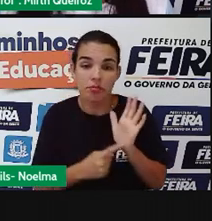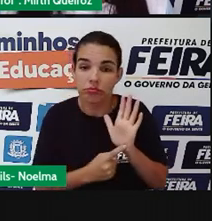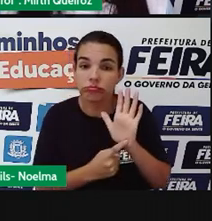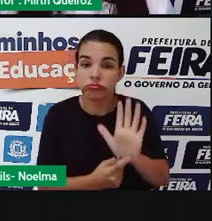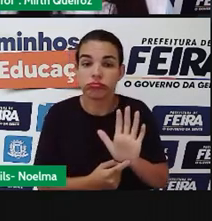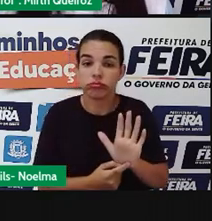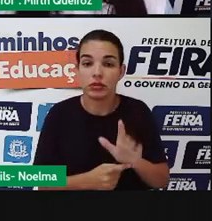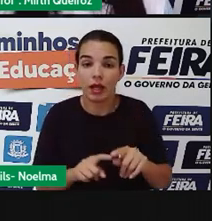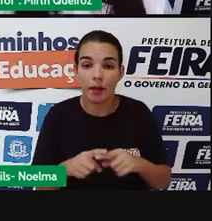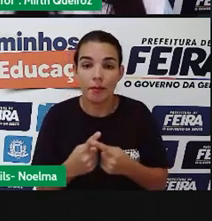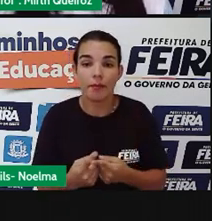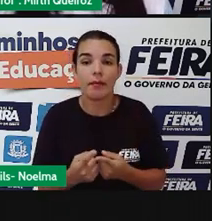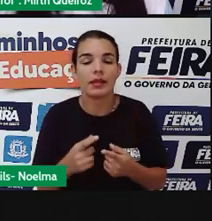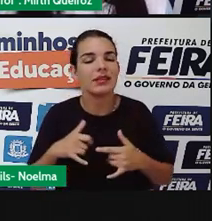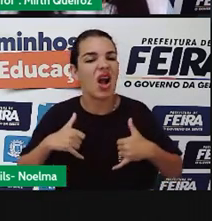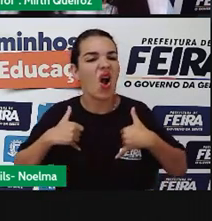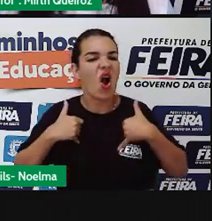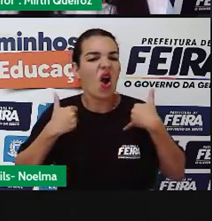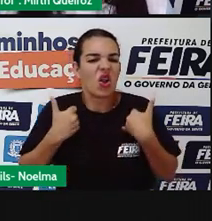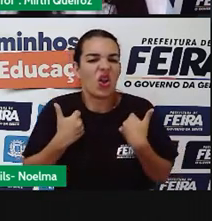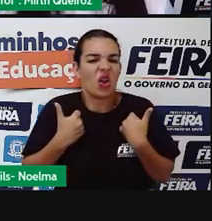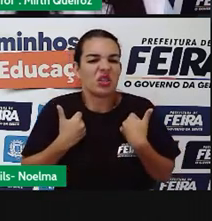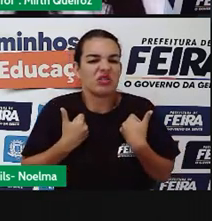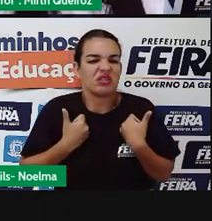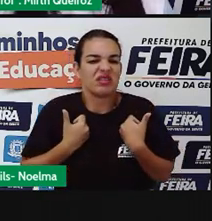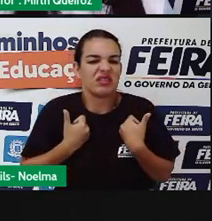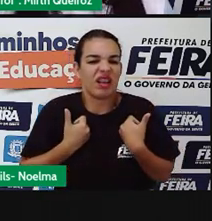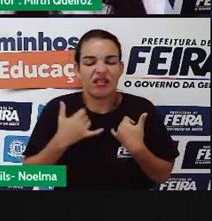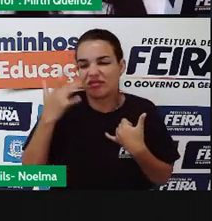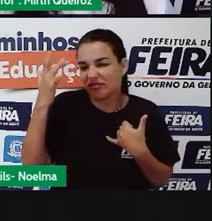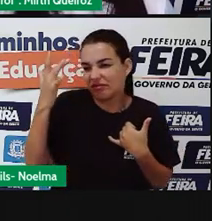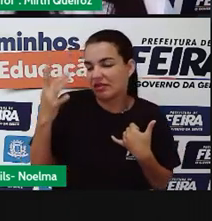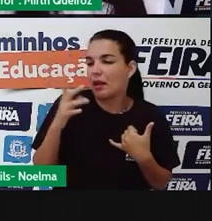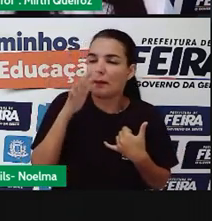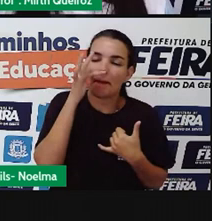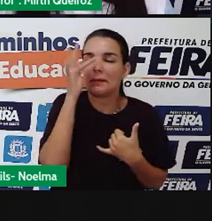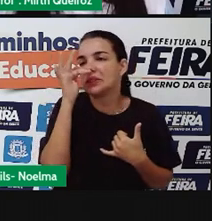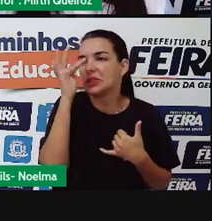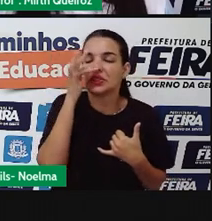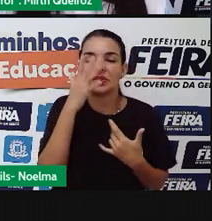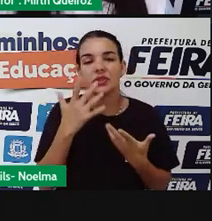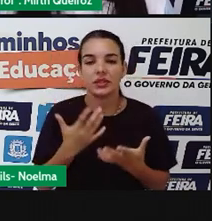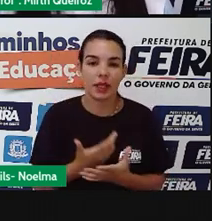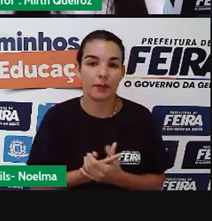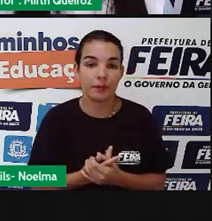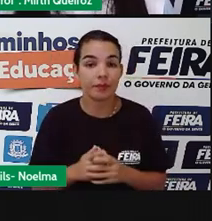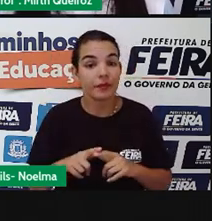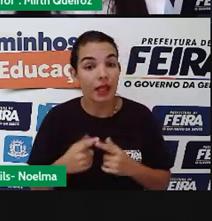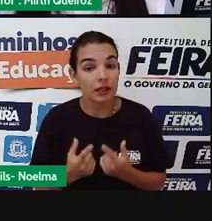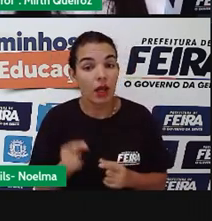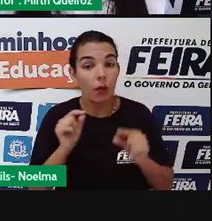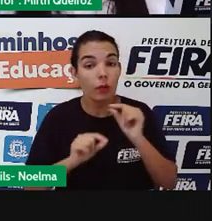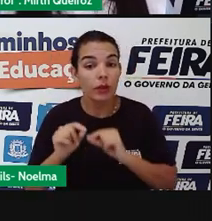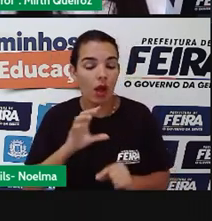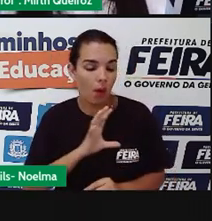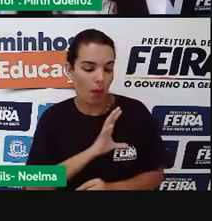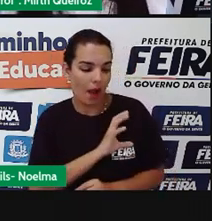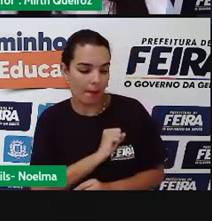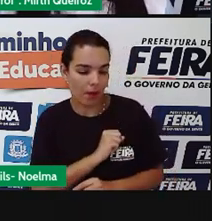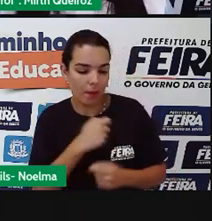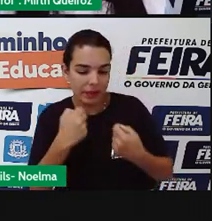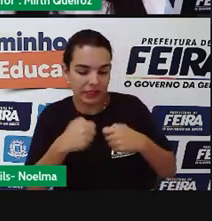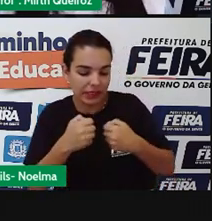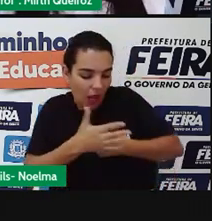também é orgulhosa, é melodramática, é convencida. Ela simboliza, portanto, o amor que deve ser